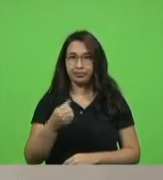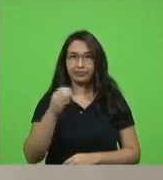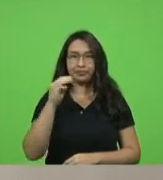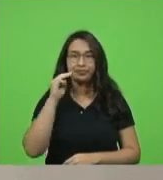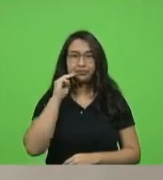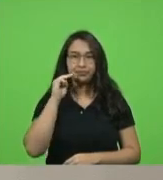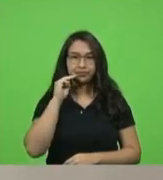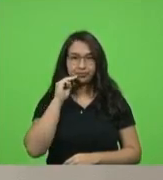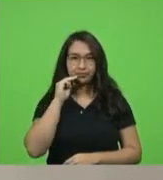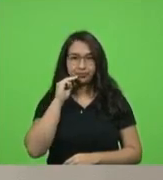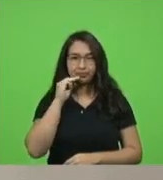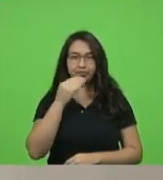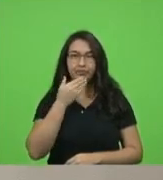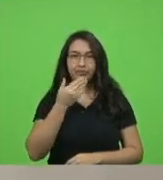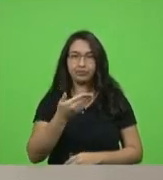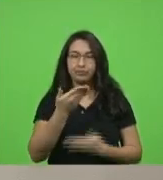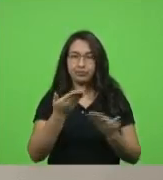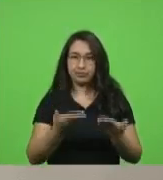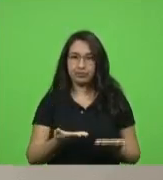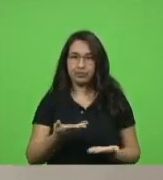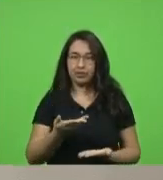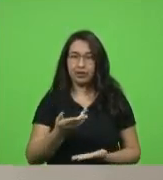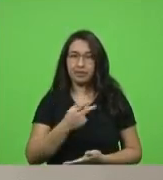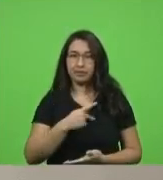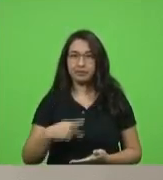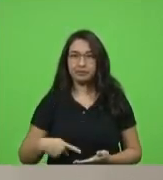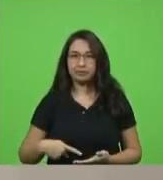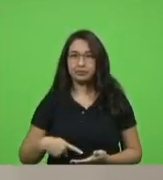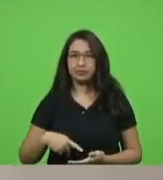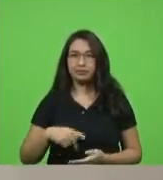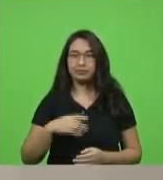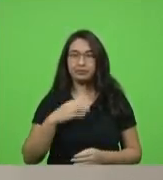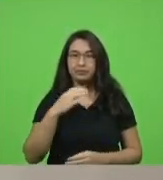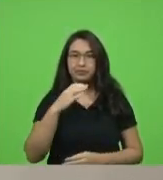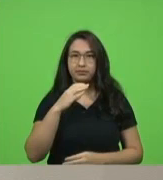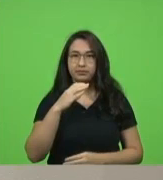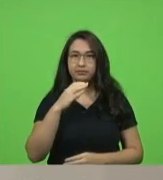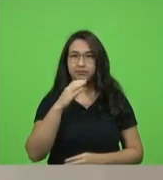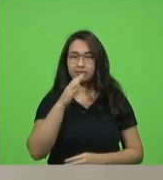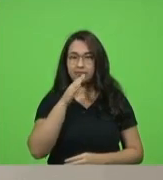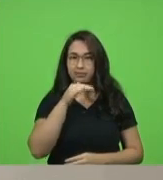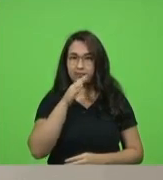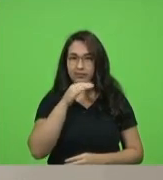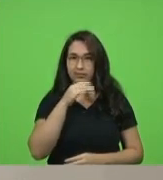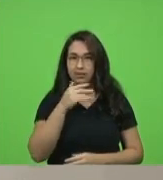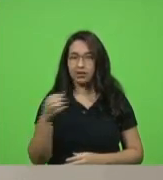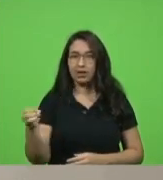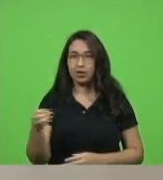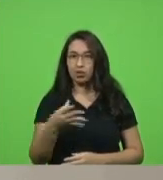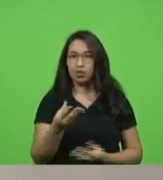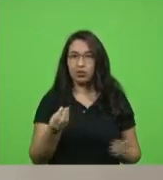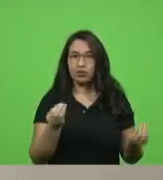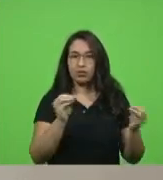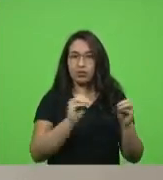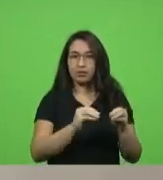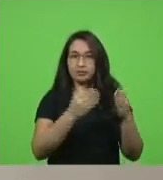solicitando ao presidente da CASAM informações acerca da instalação da nova estação de tratamento de esgoto de